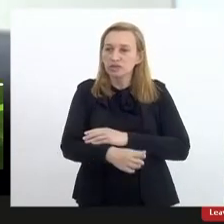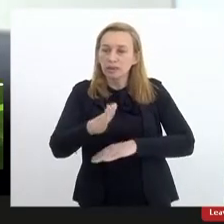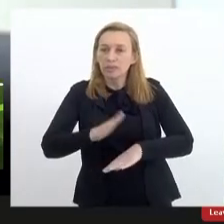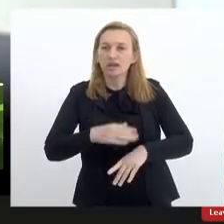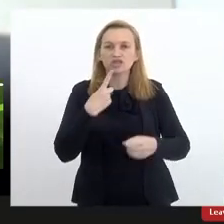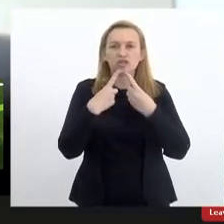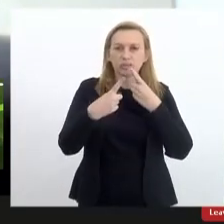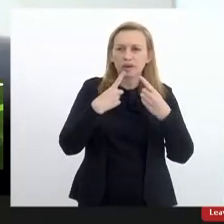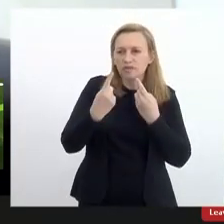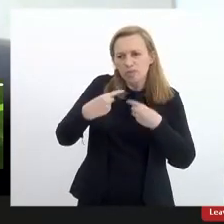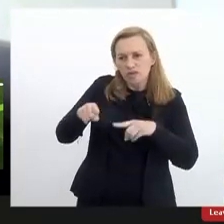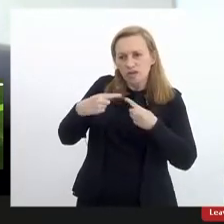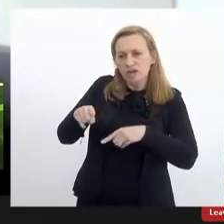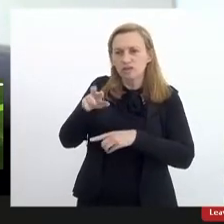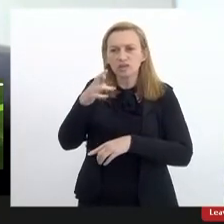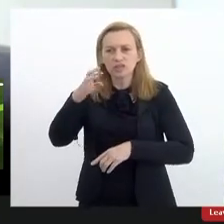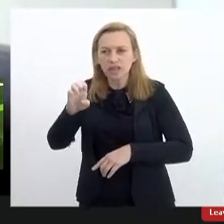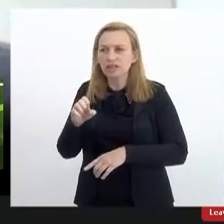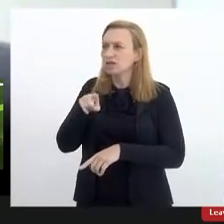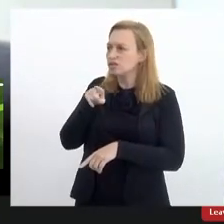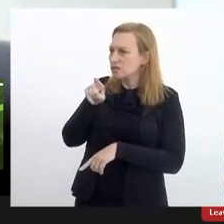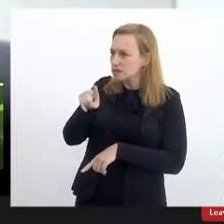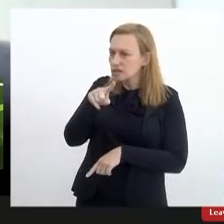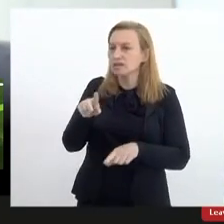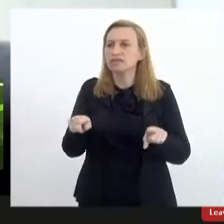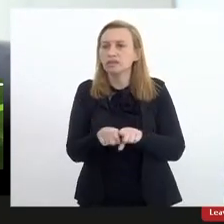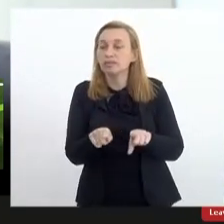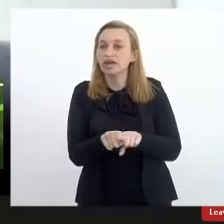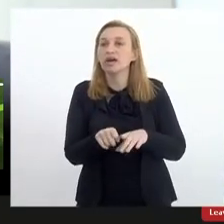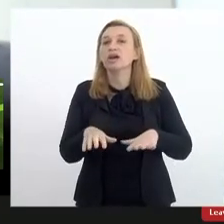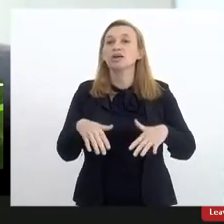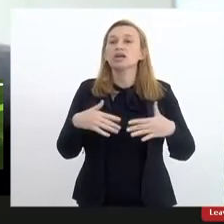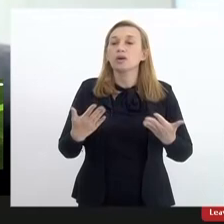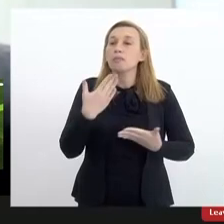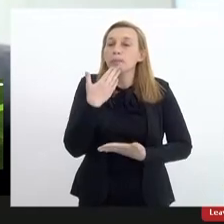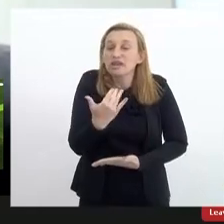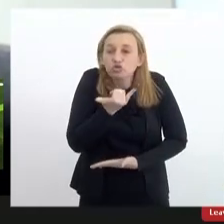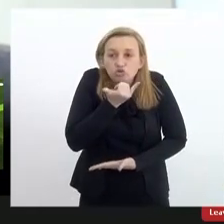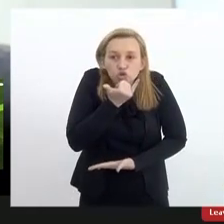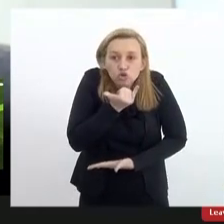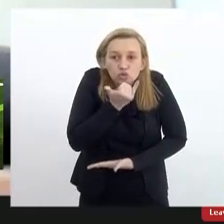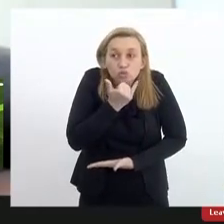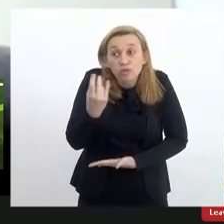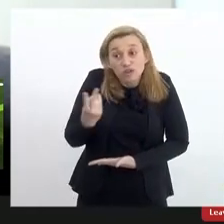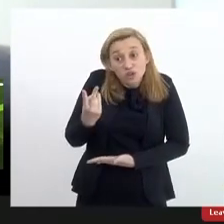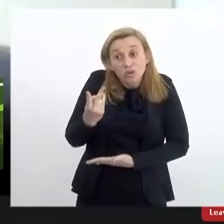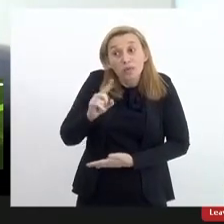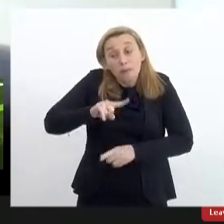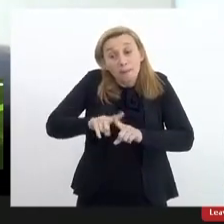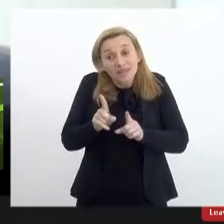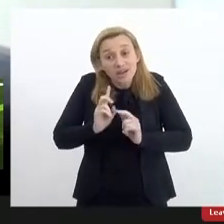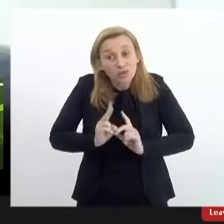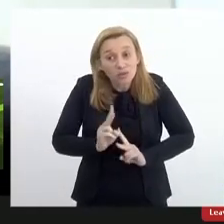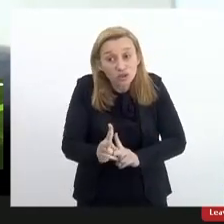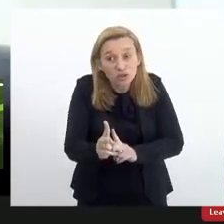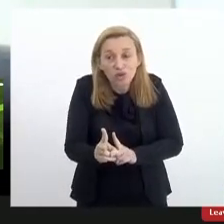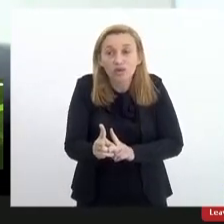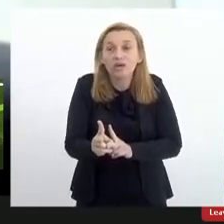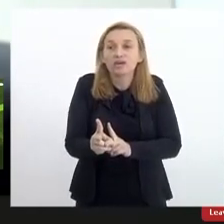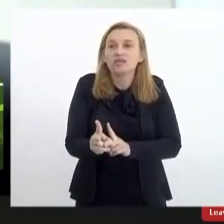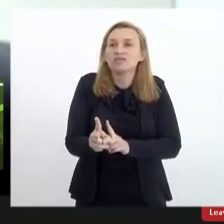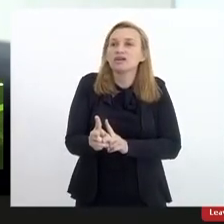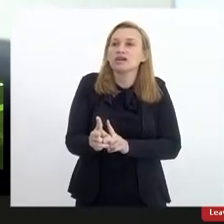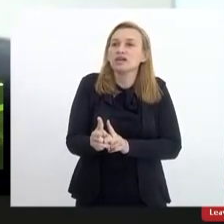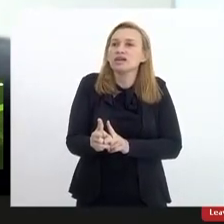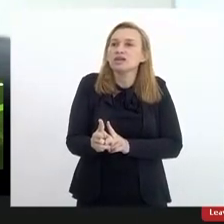provocado pela Rosilene e por você. Então, peço desculpa a vocês duas, mas a continuidade desse debate eu vou sugerir que ele se